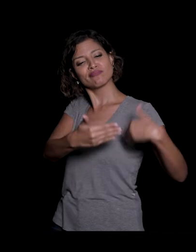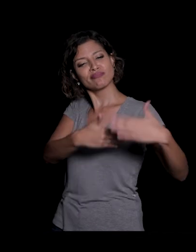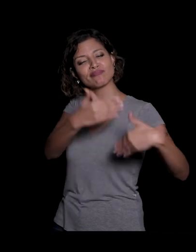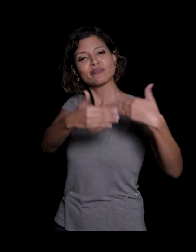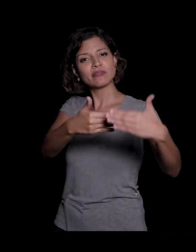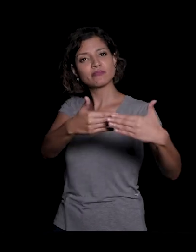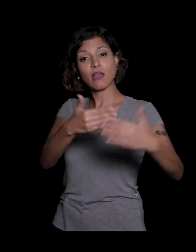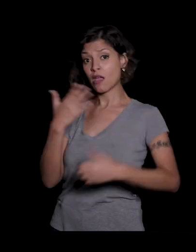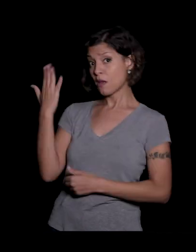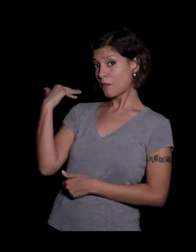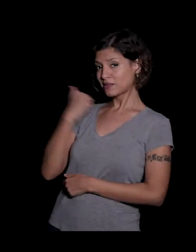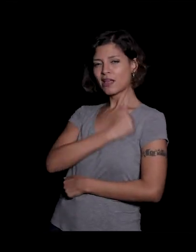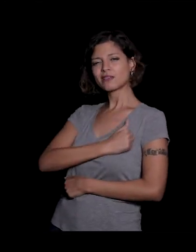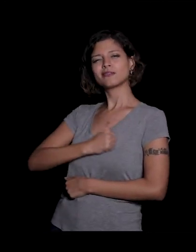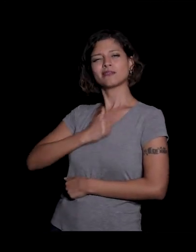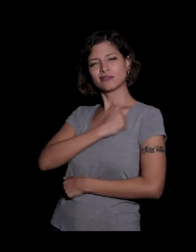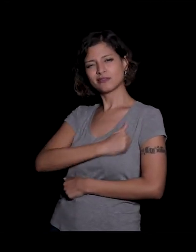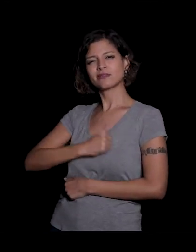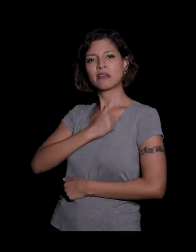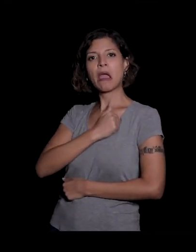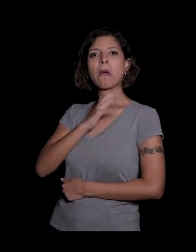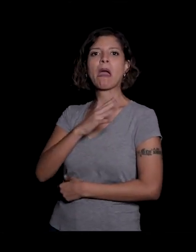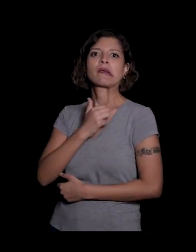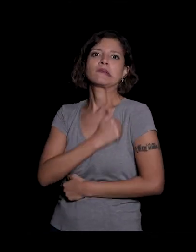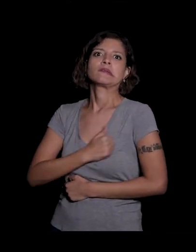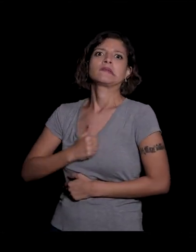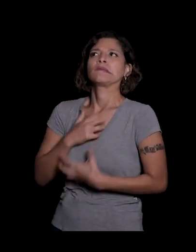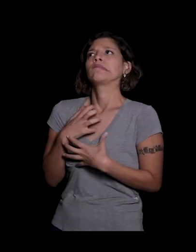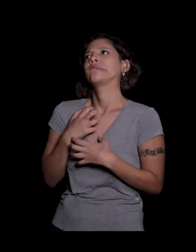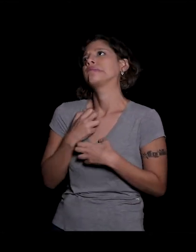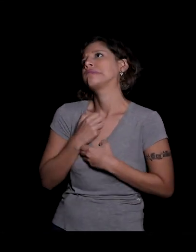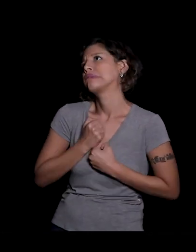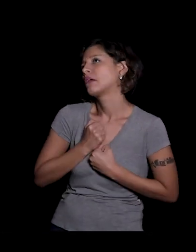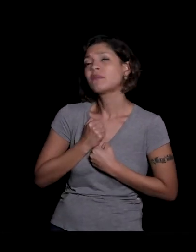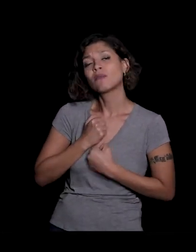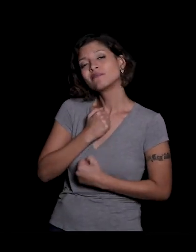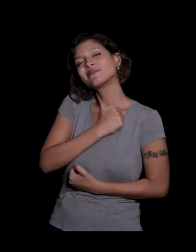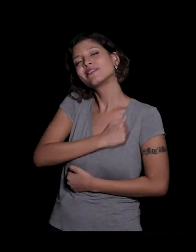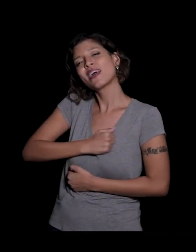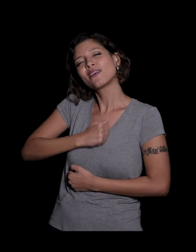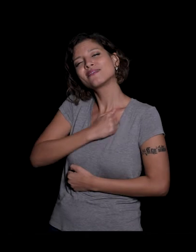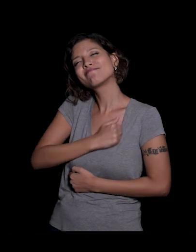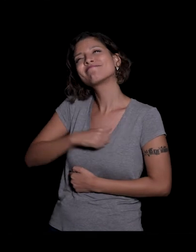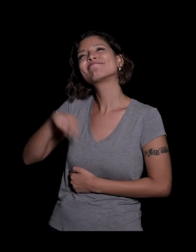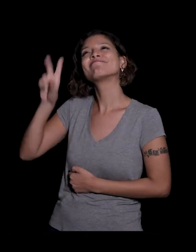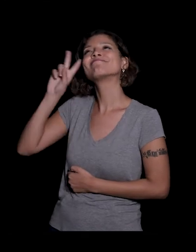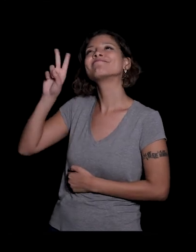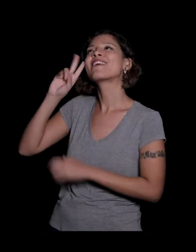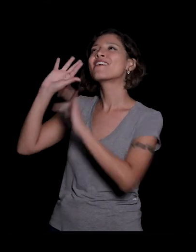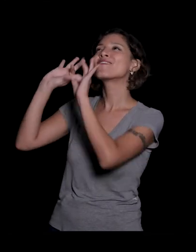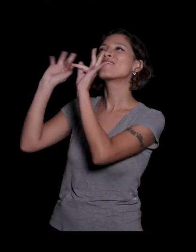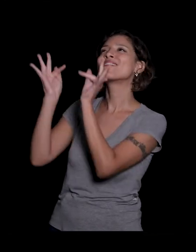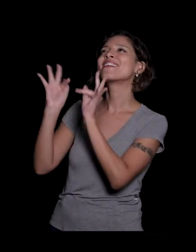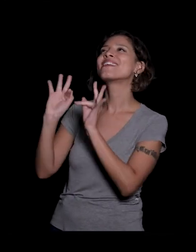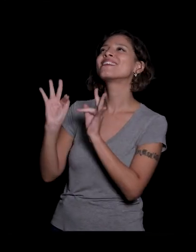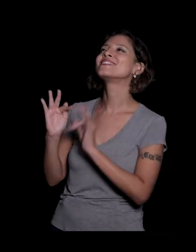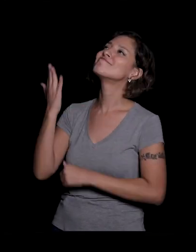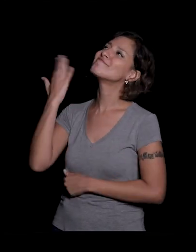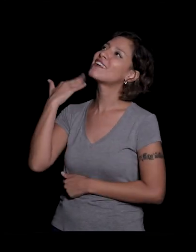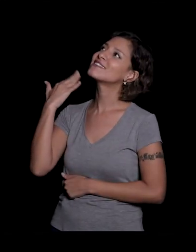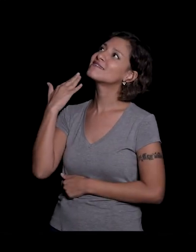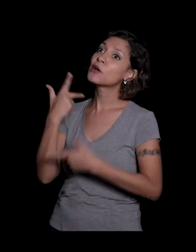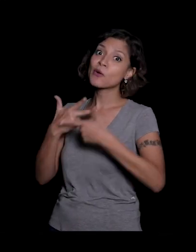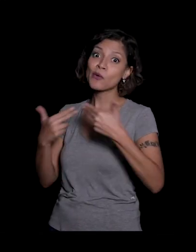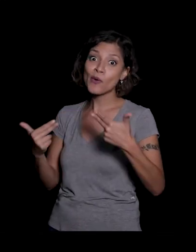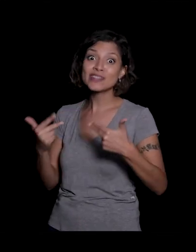saudade doente uma saudade feliz porque eu realizei o que eu